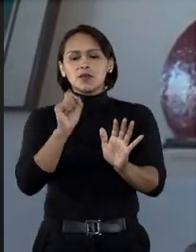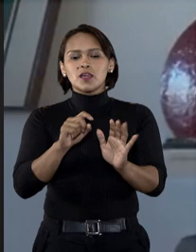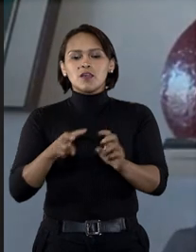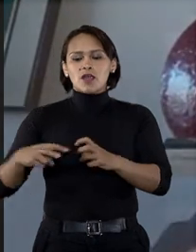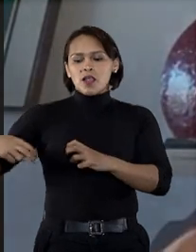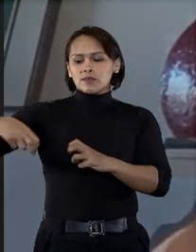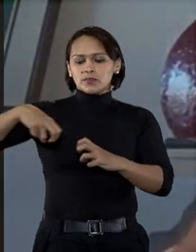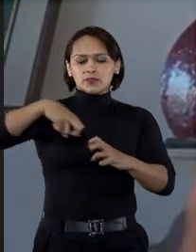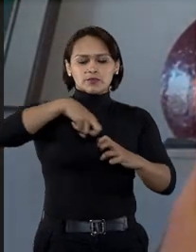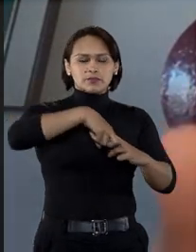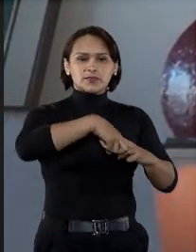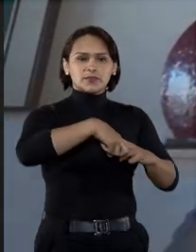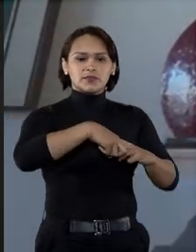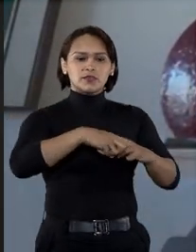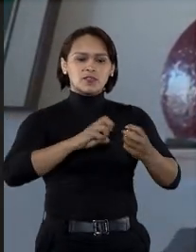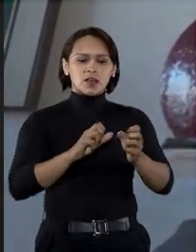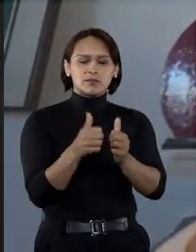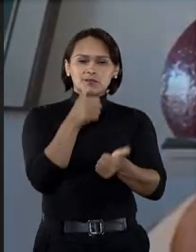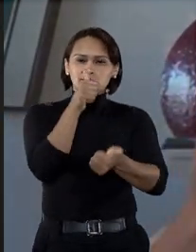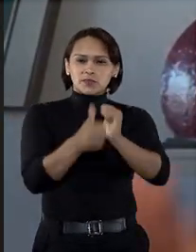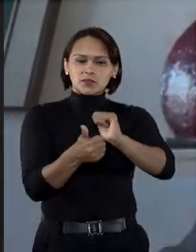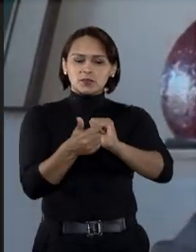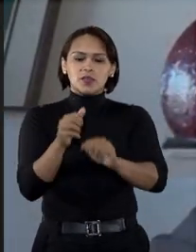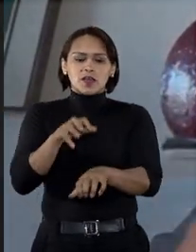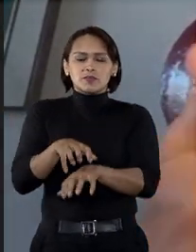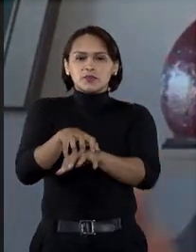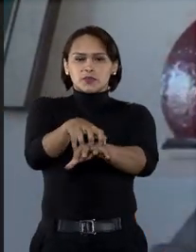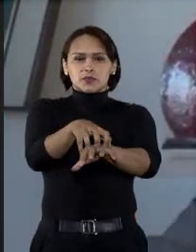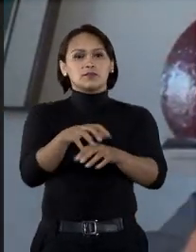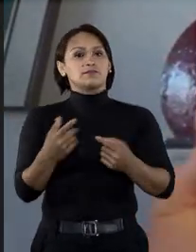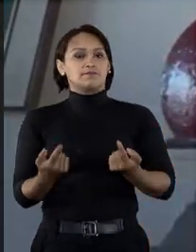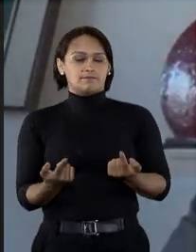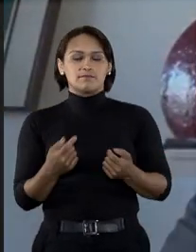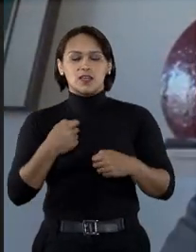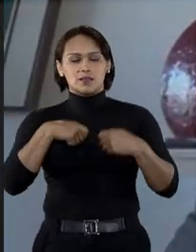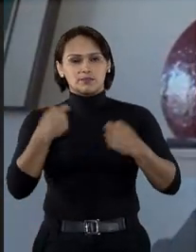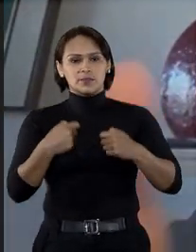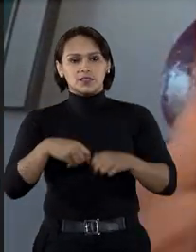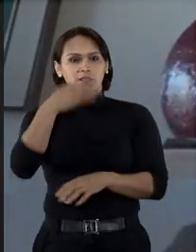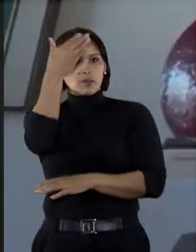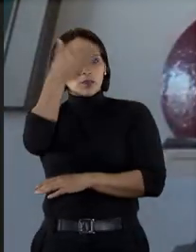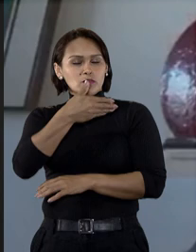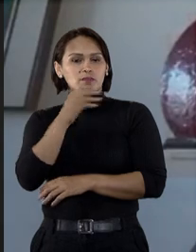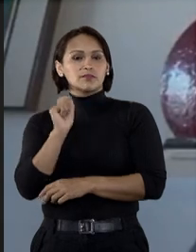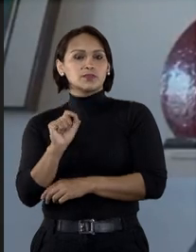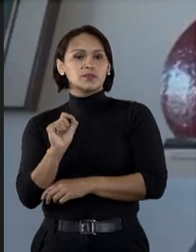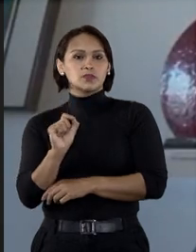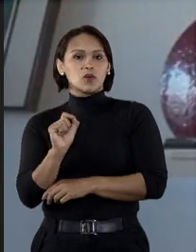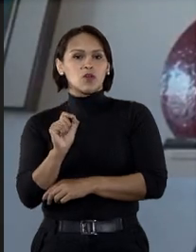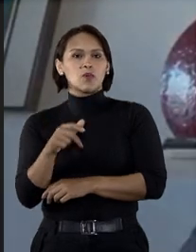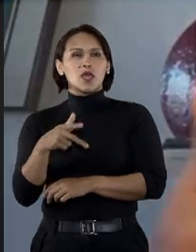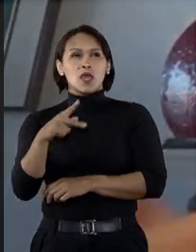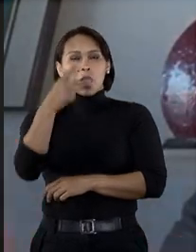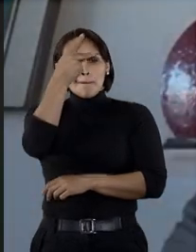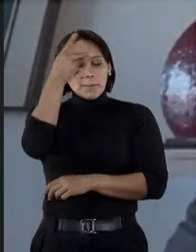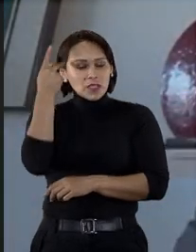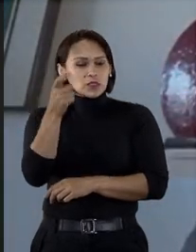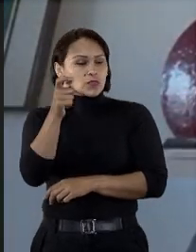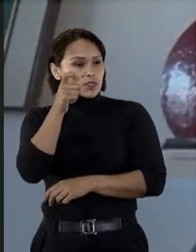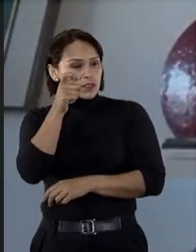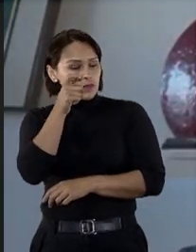exemplo, que foi atropelado por um ônibus de transporte coletivo. Ele vai provar isso como? Por